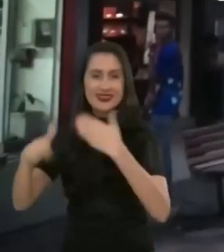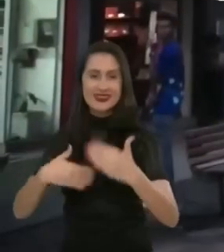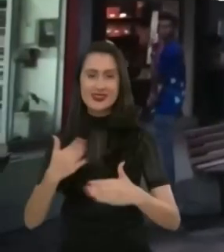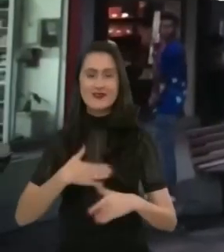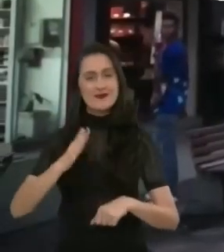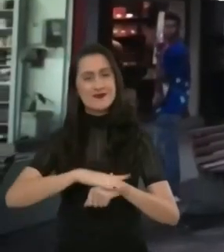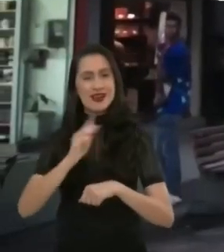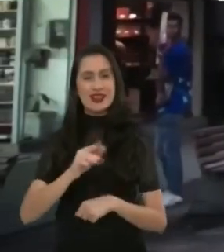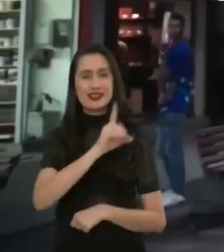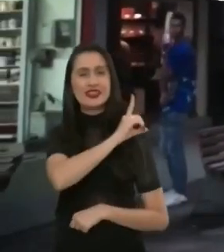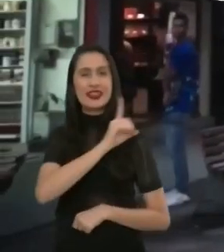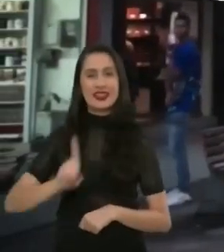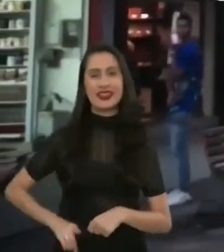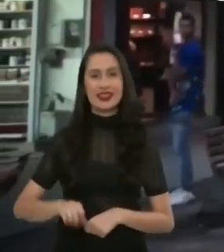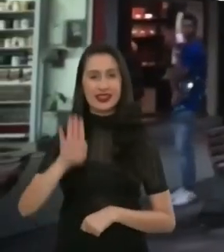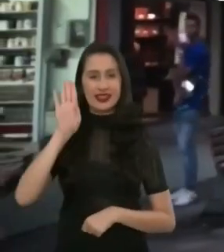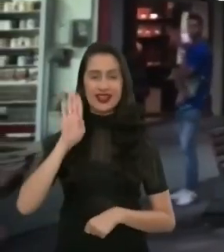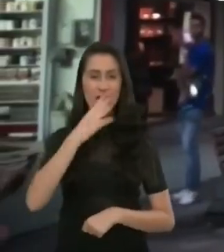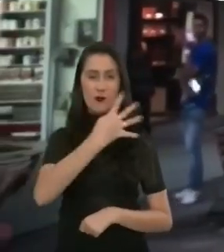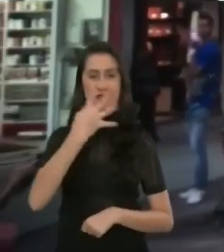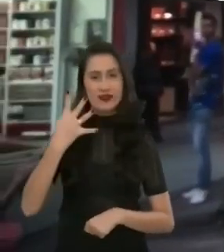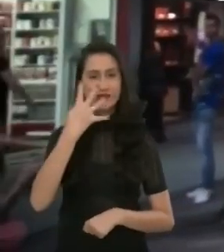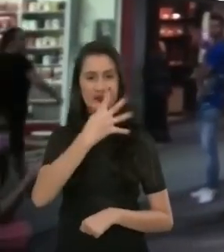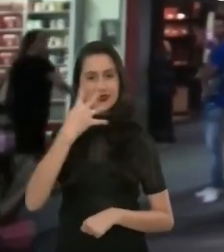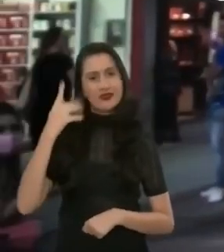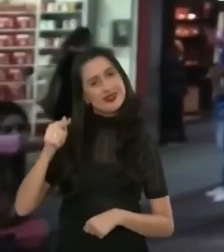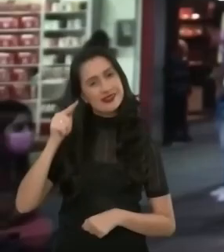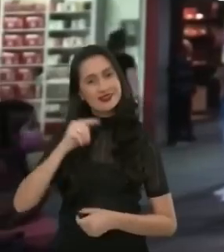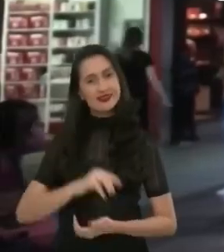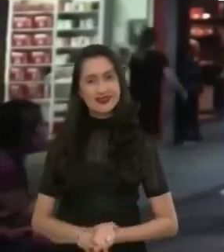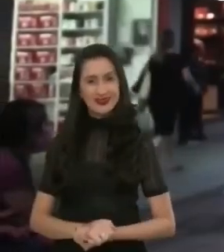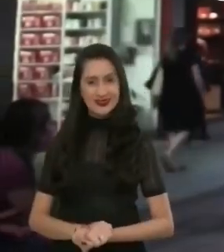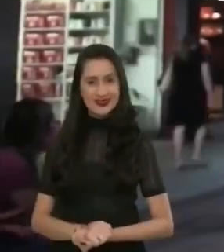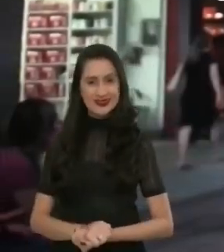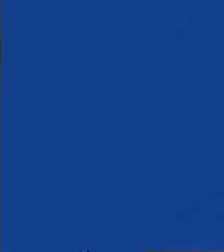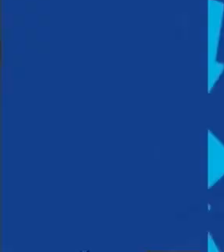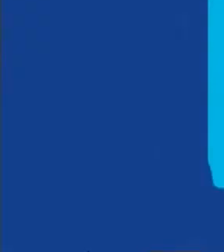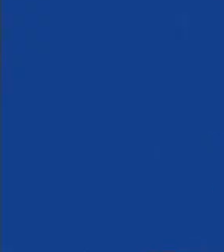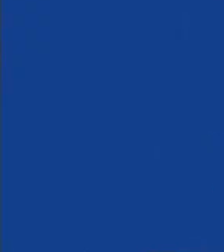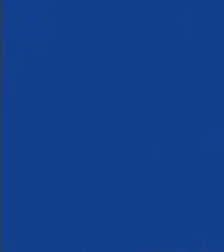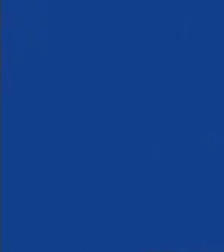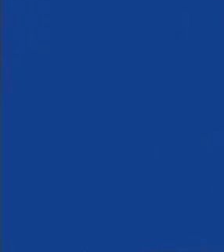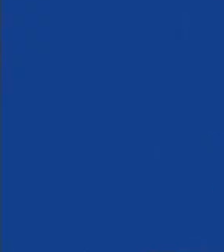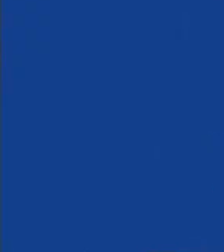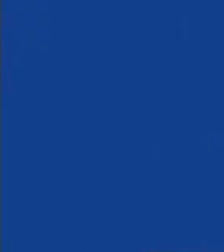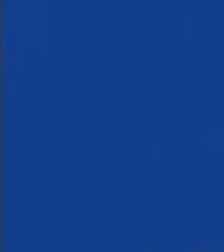Sou David do Empregos AL, candidata a deputado federal, com o número 4447.